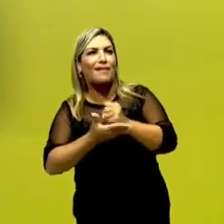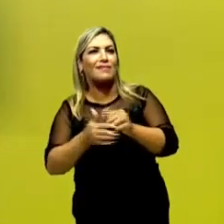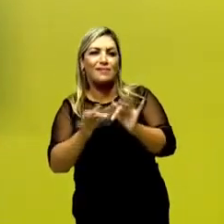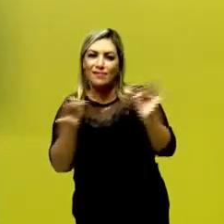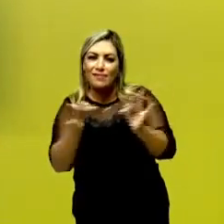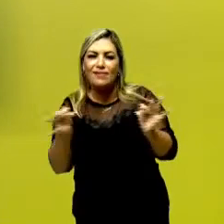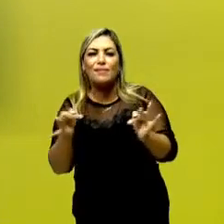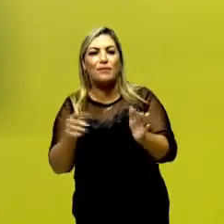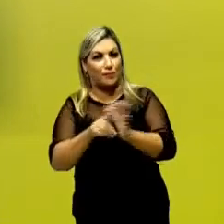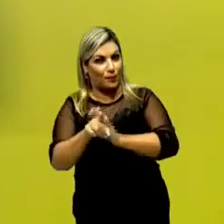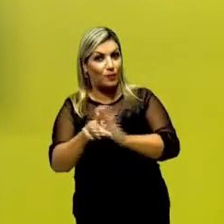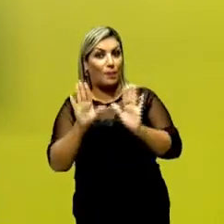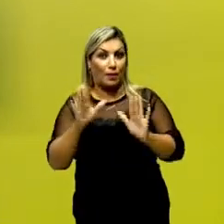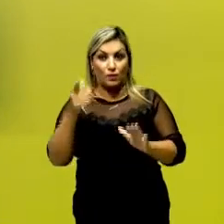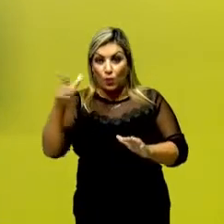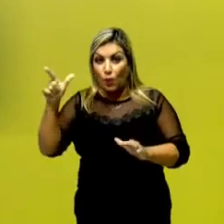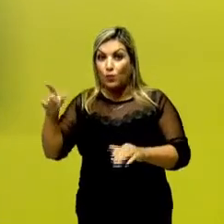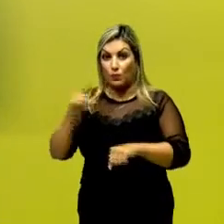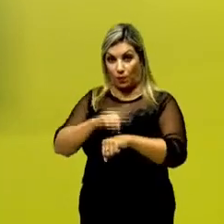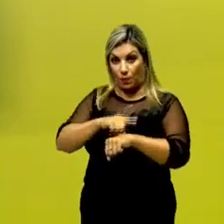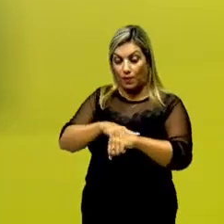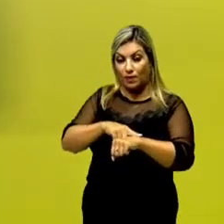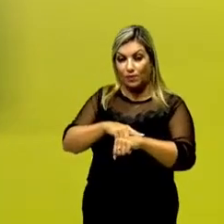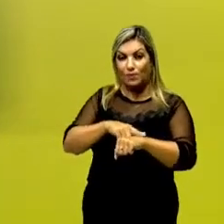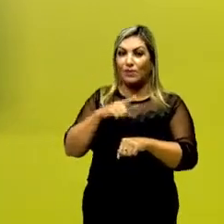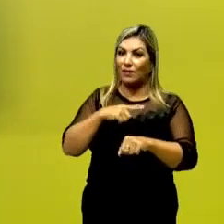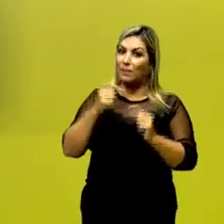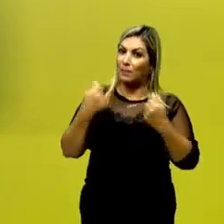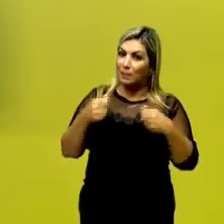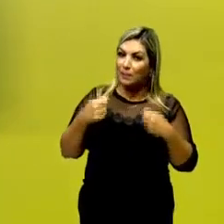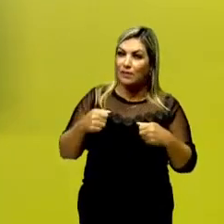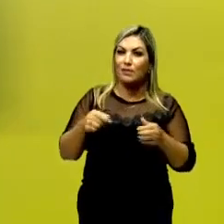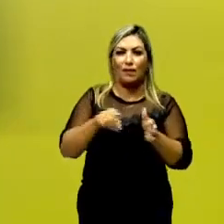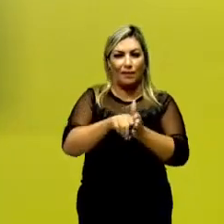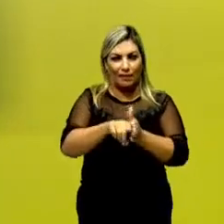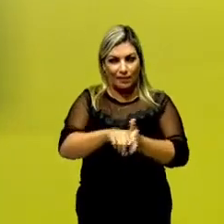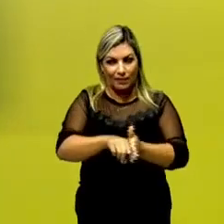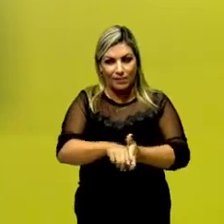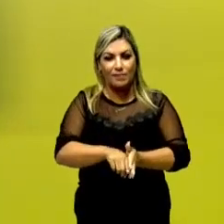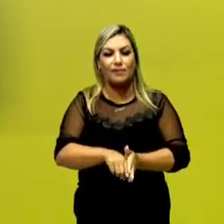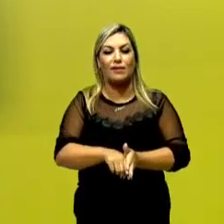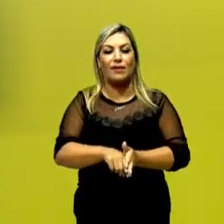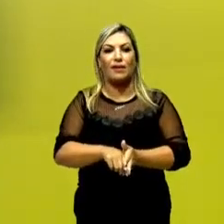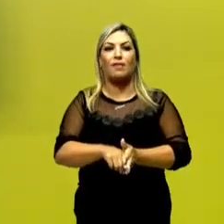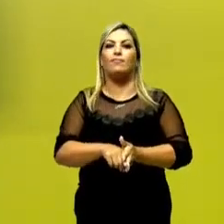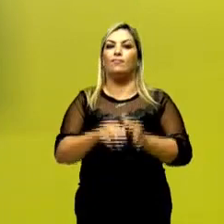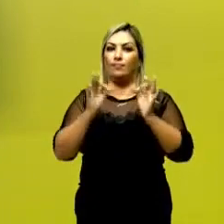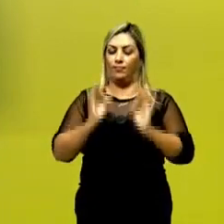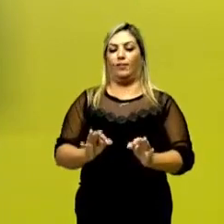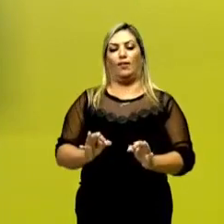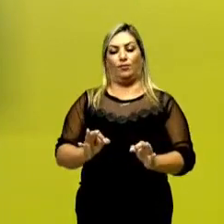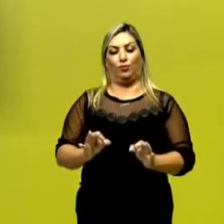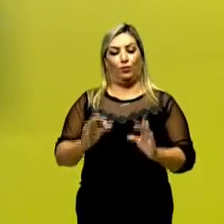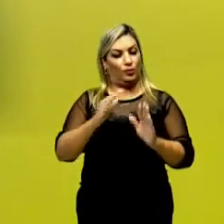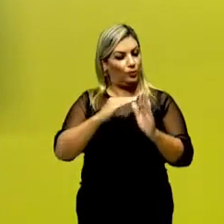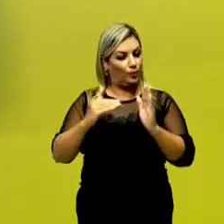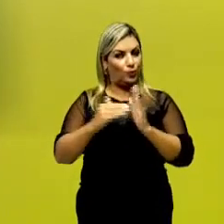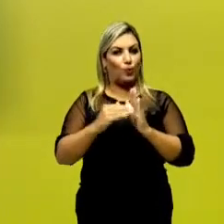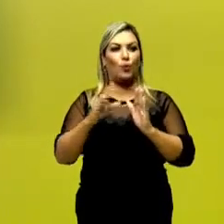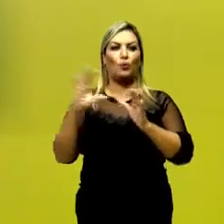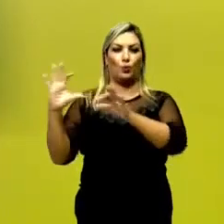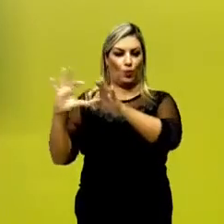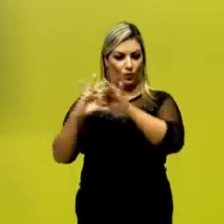mais simples, mas há outros momentos em que ela precisa ser analisada com maior precisão, em todo o seu